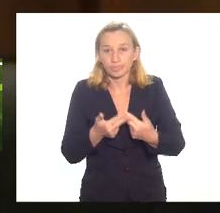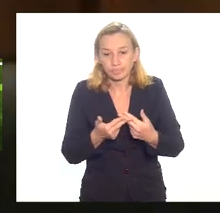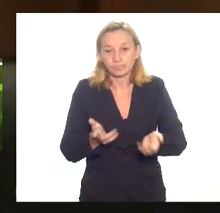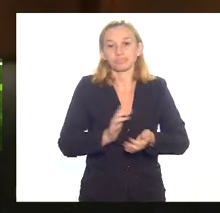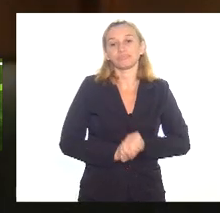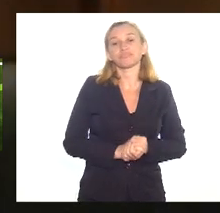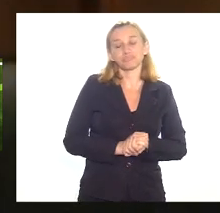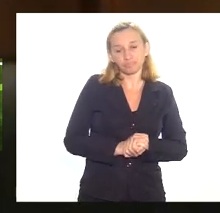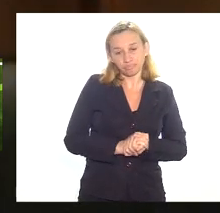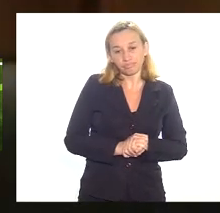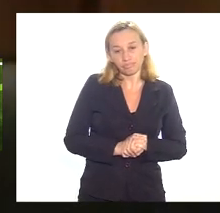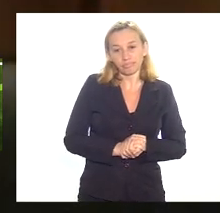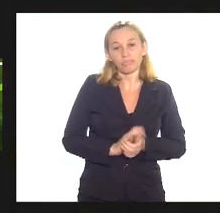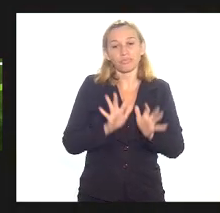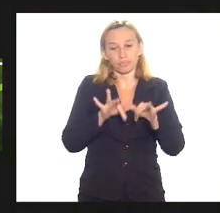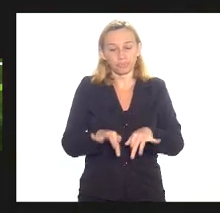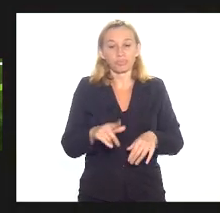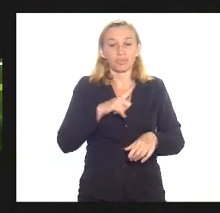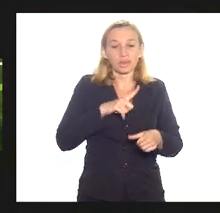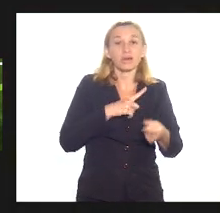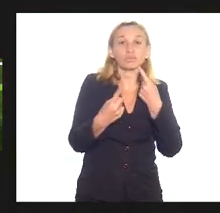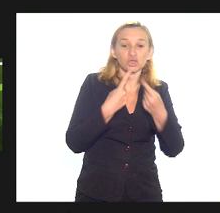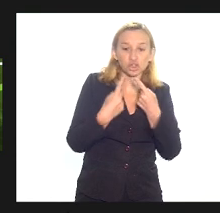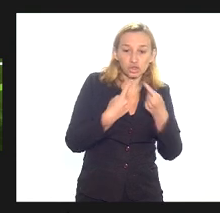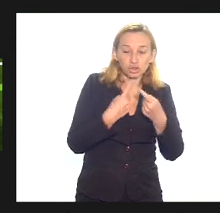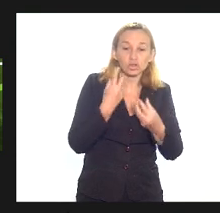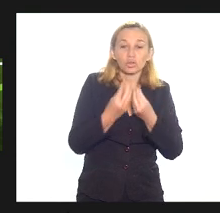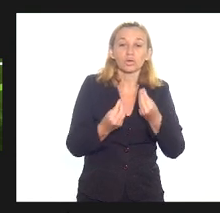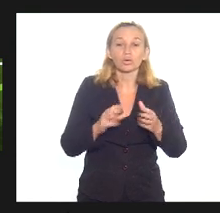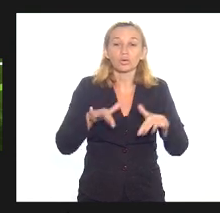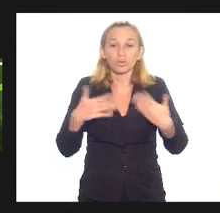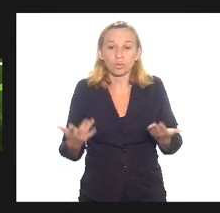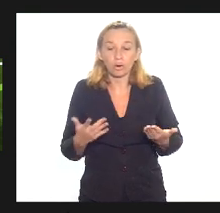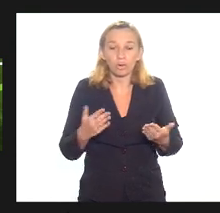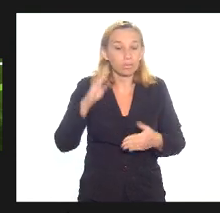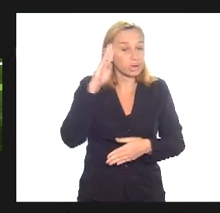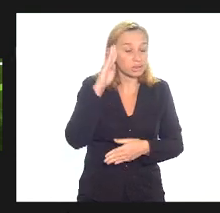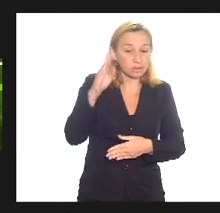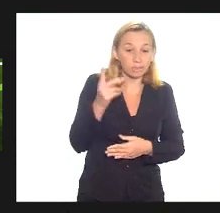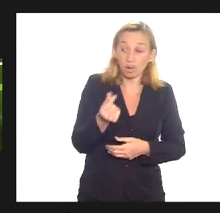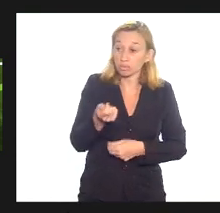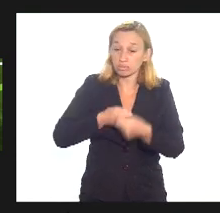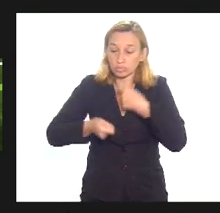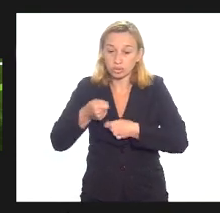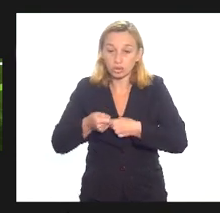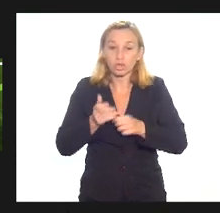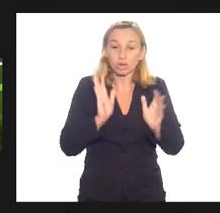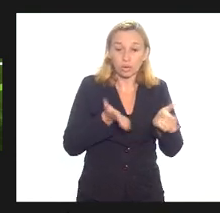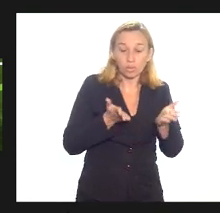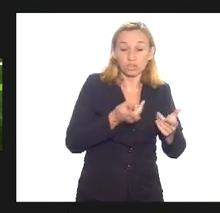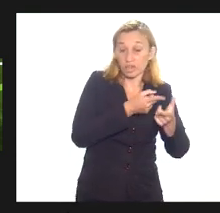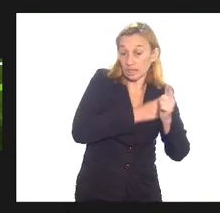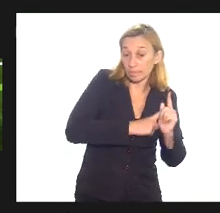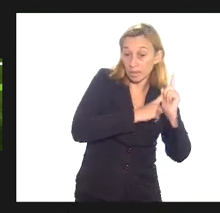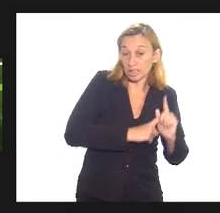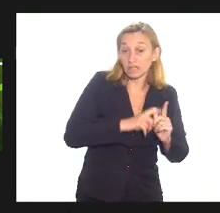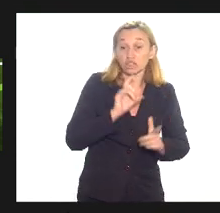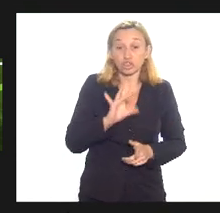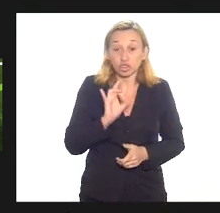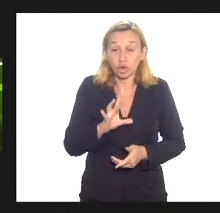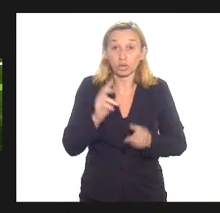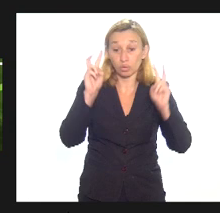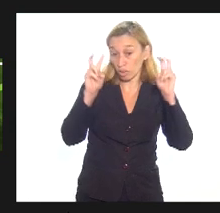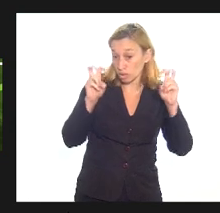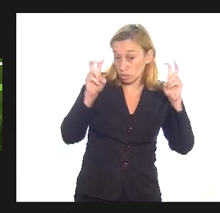concluindo presidente então nós temos que discutir qual vai ser a nossa matriz financeira hoje ficar dependendo só da questão